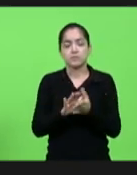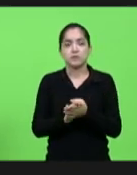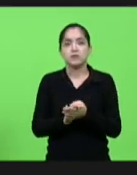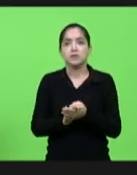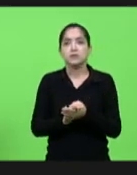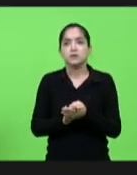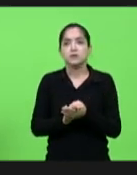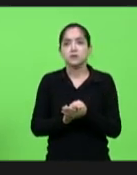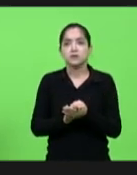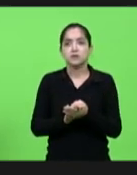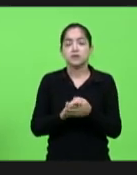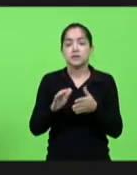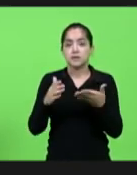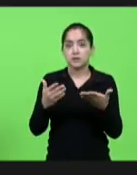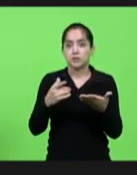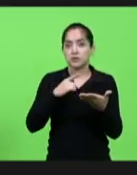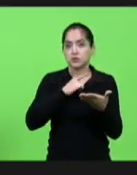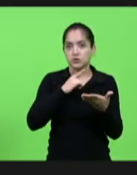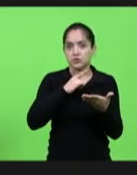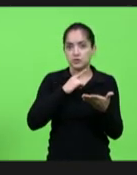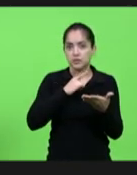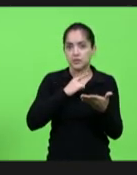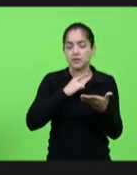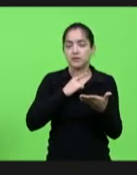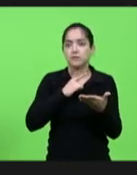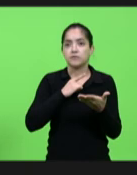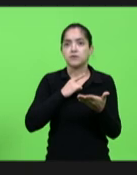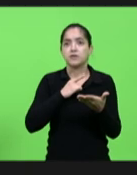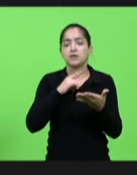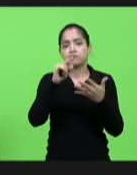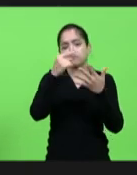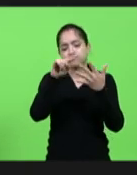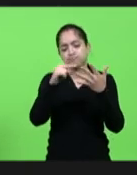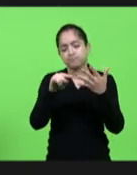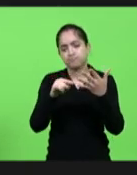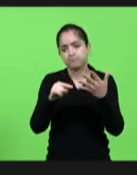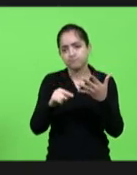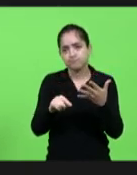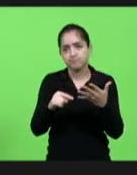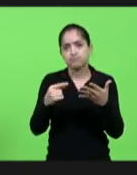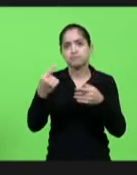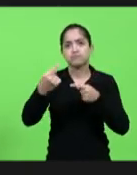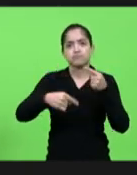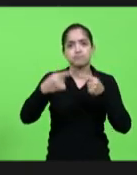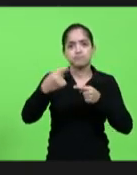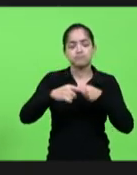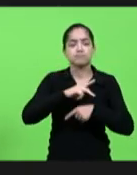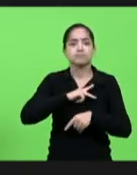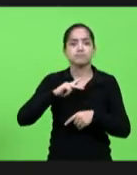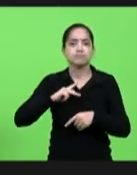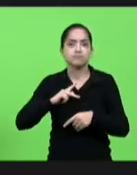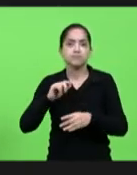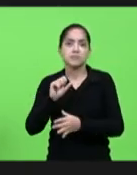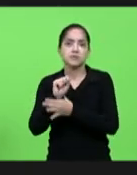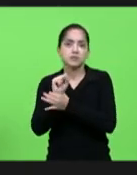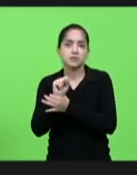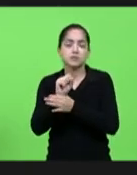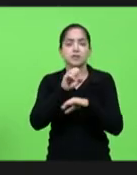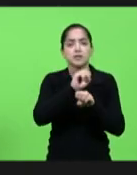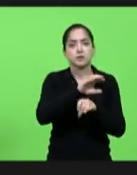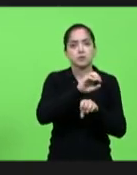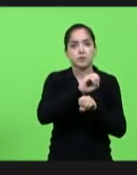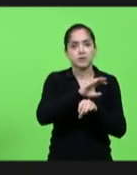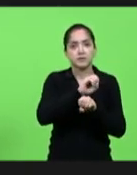nós tivemos aí em todos os outros aspectos né todas as outras políticas públicas seja de segurança educação